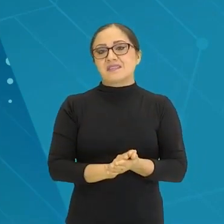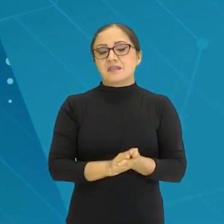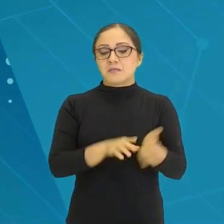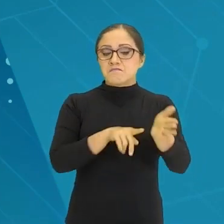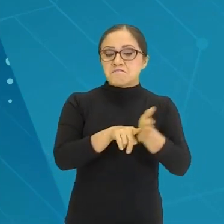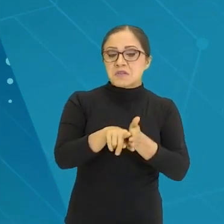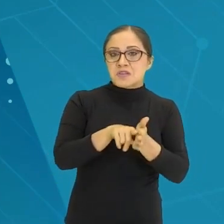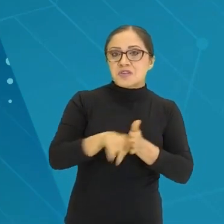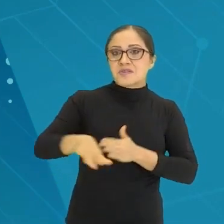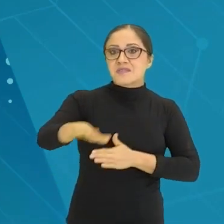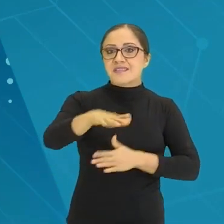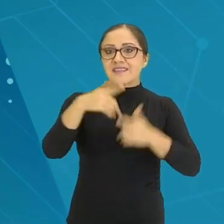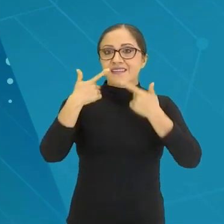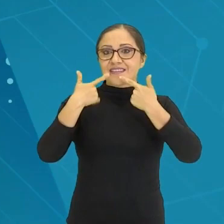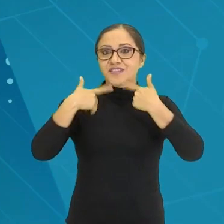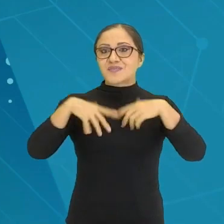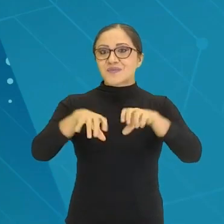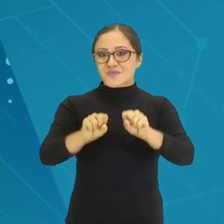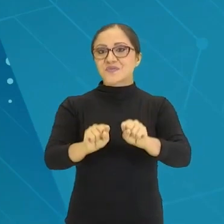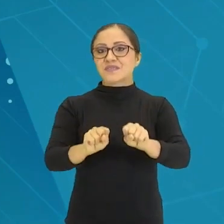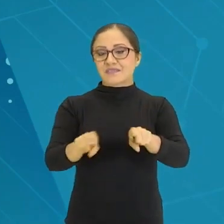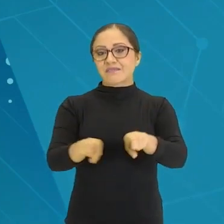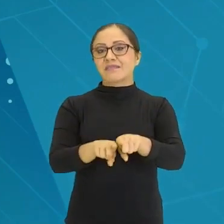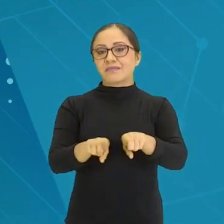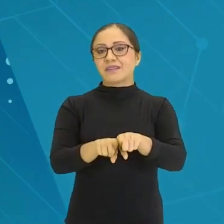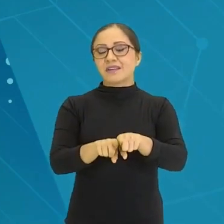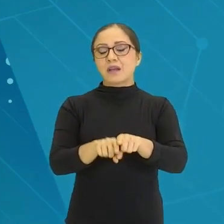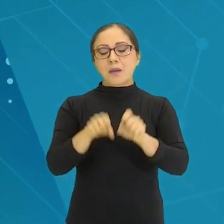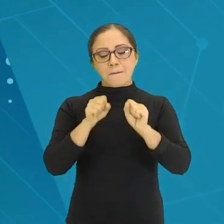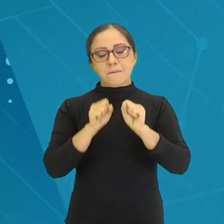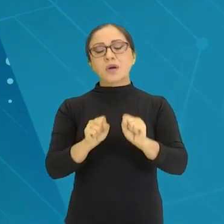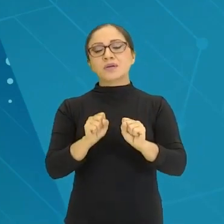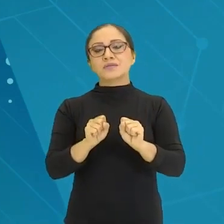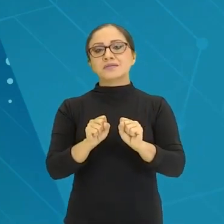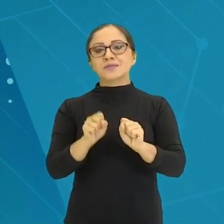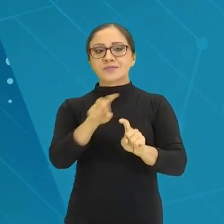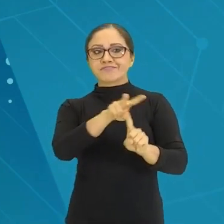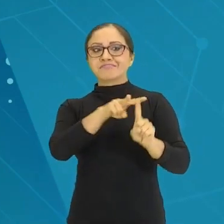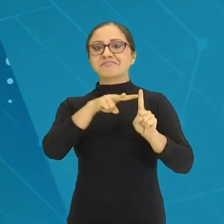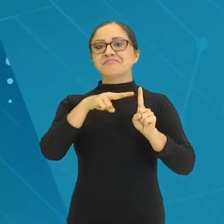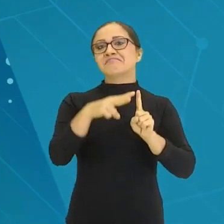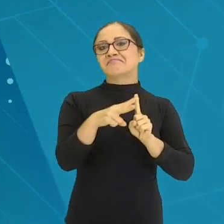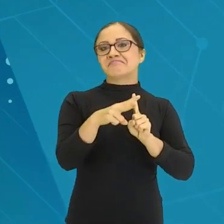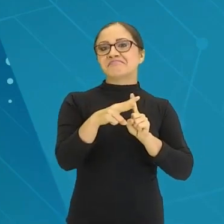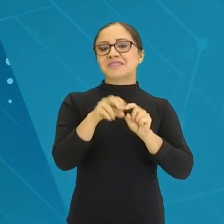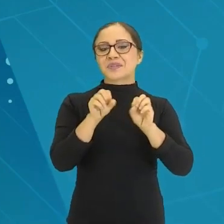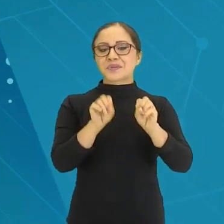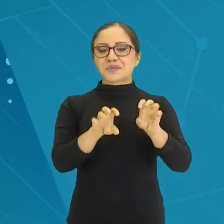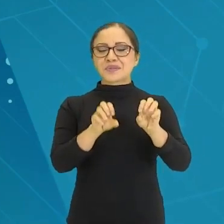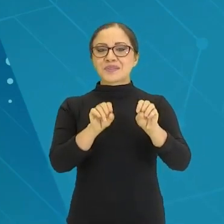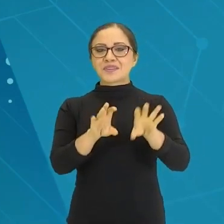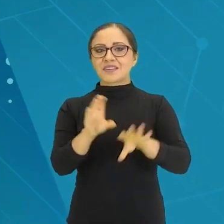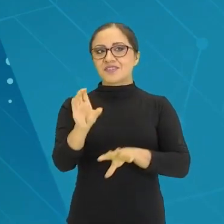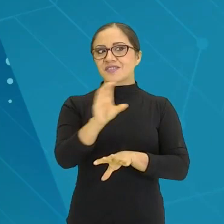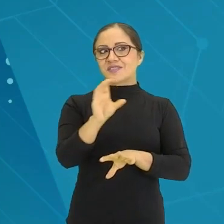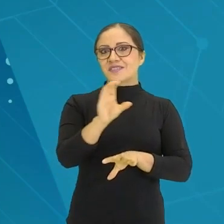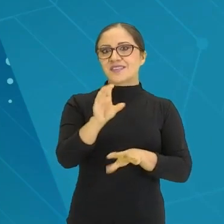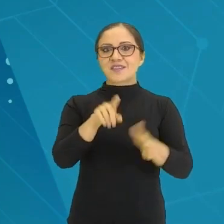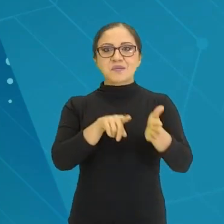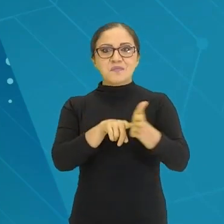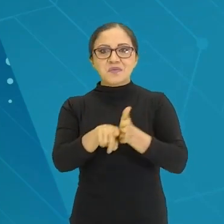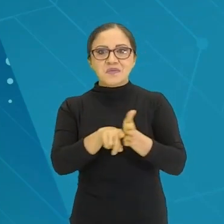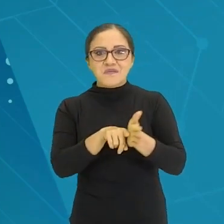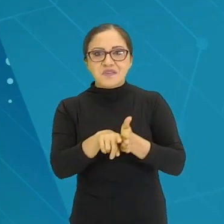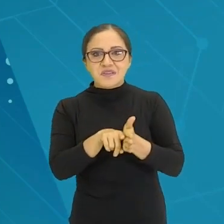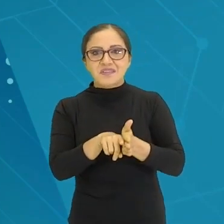exemplo, né? Então também posso trabalhar usando essa perspectiva do ensino, essa abordagem do ensino de ciências por investigação, para